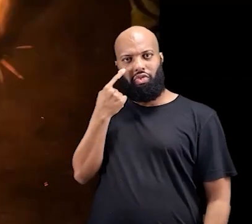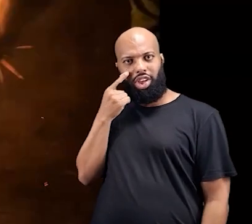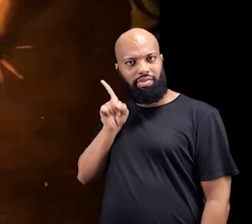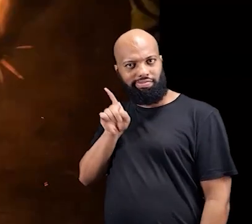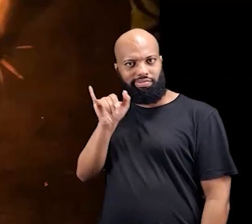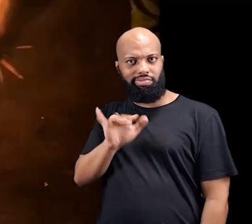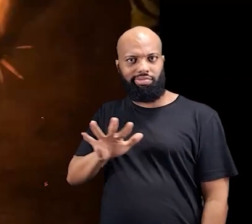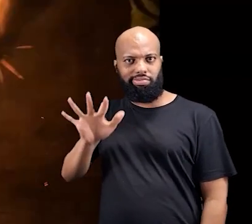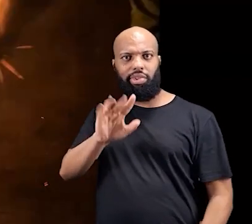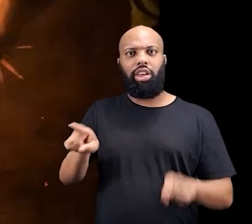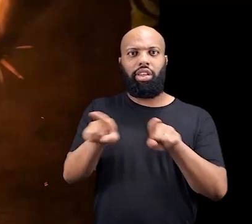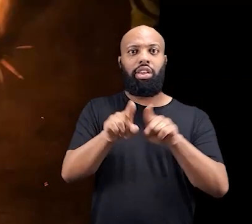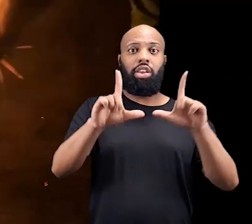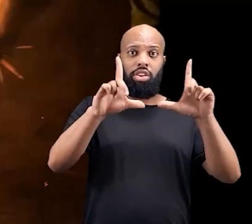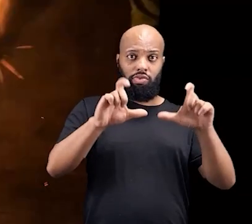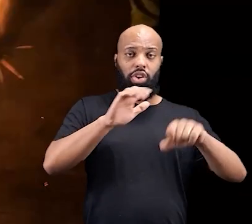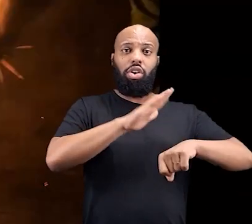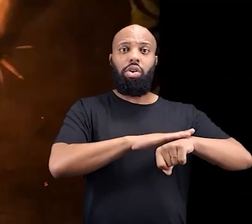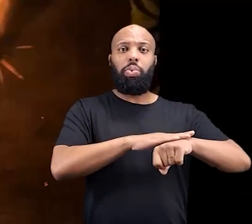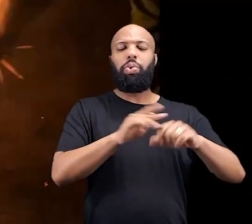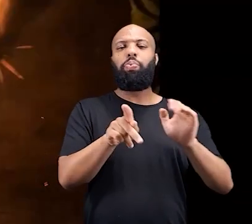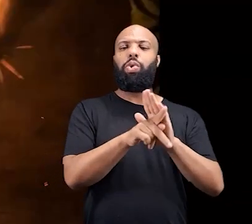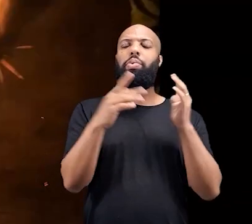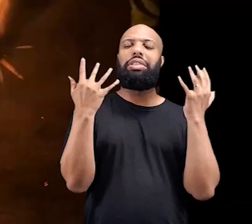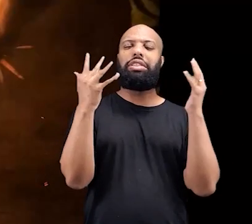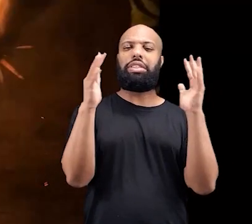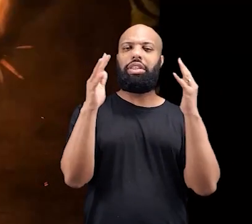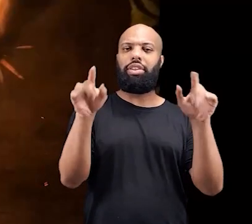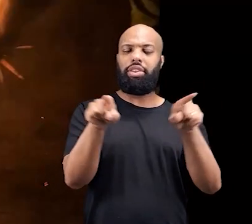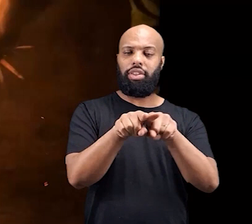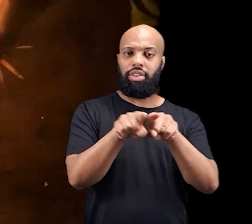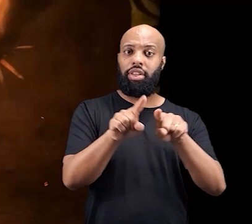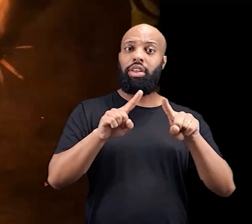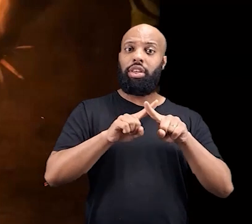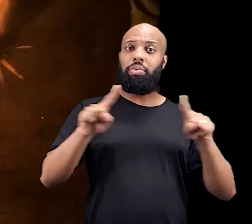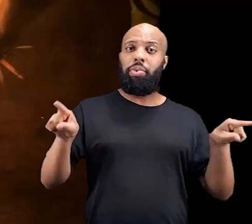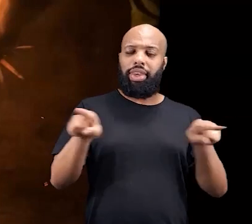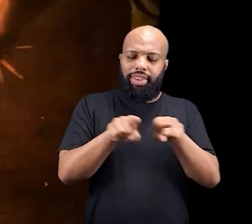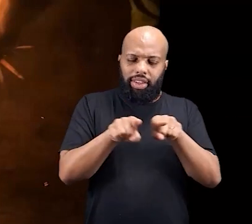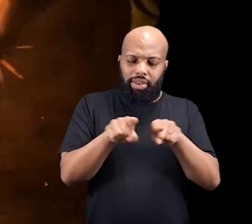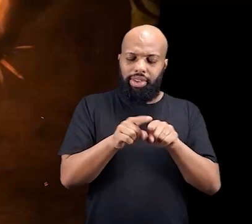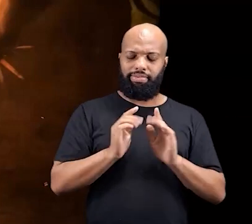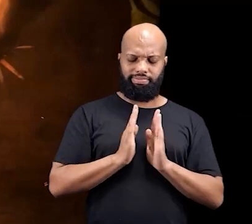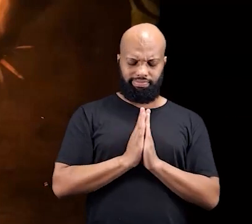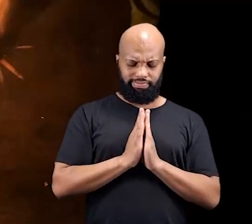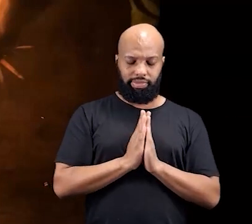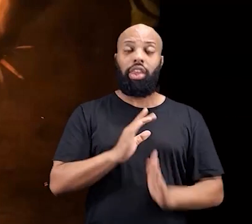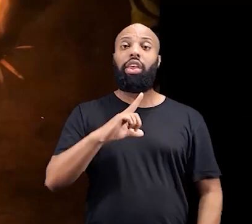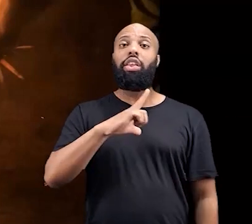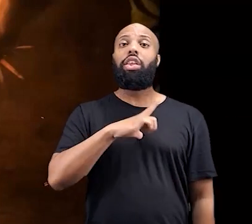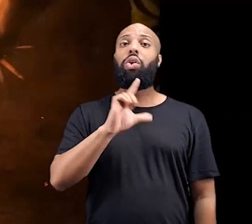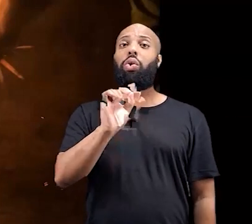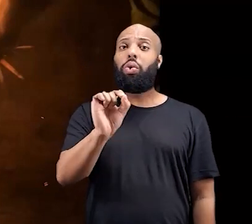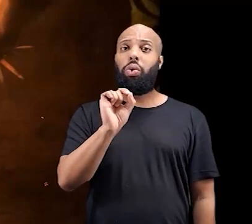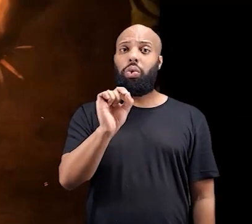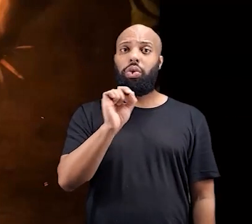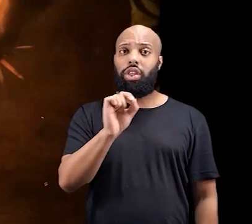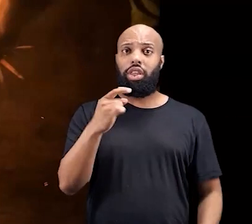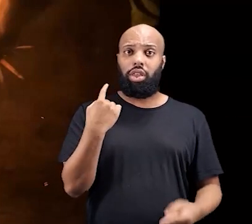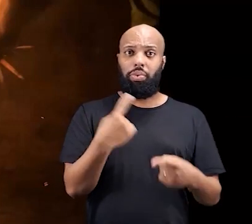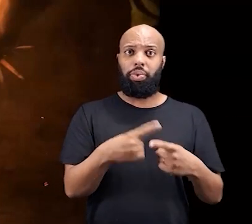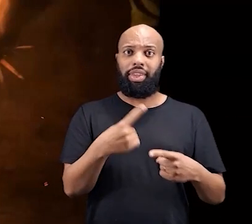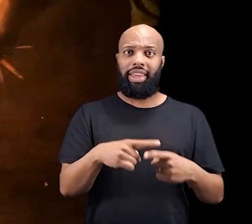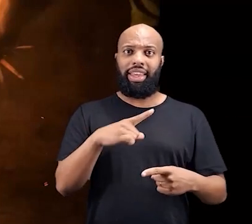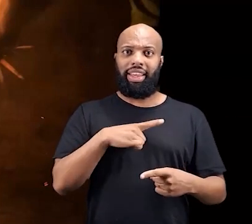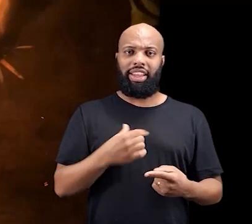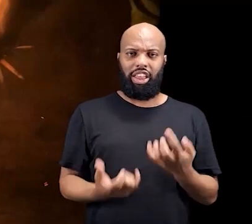Aqui também a gente está vendo um momento que é um momento de celebração, mas também de reza, que